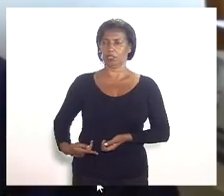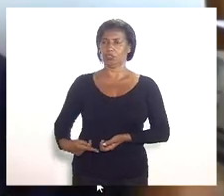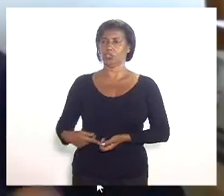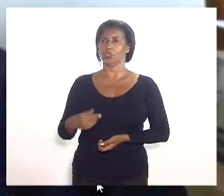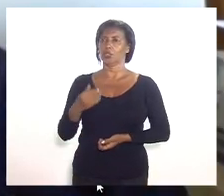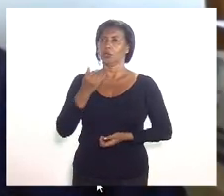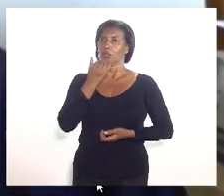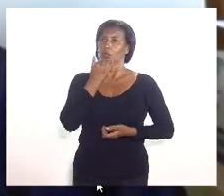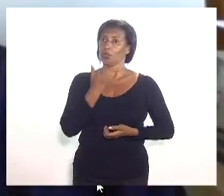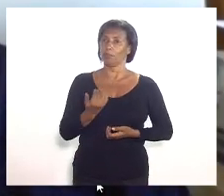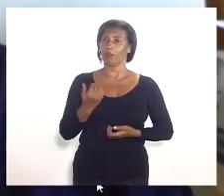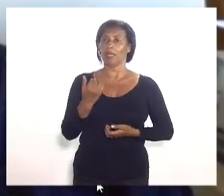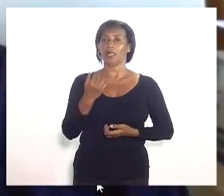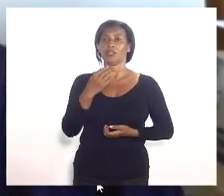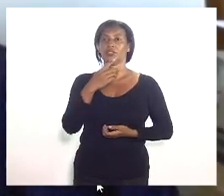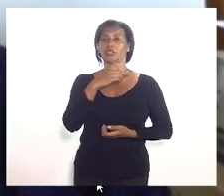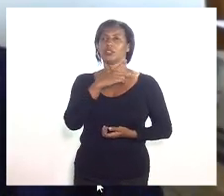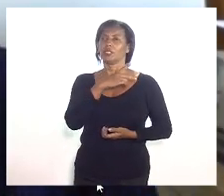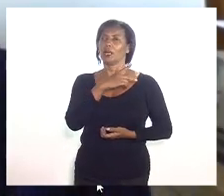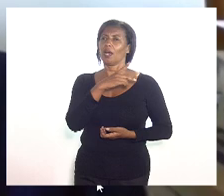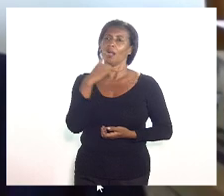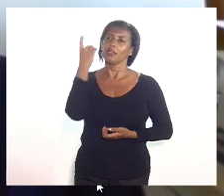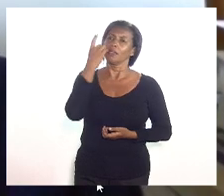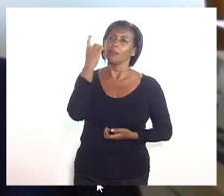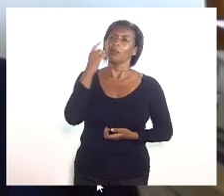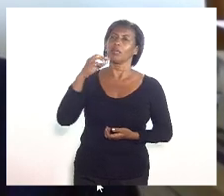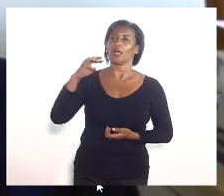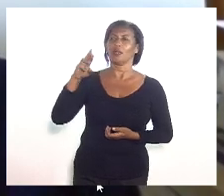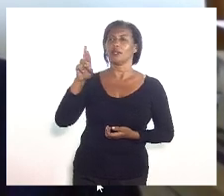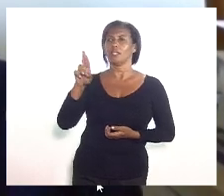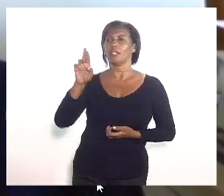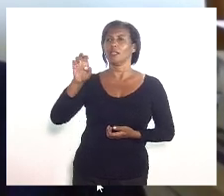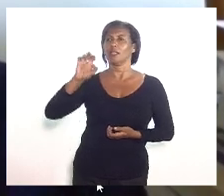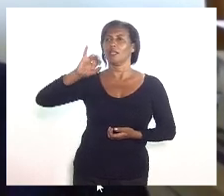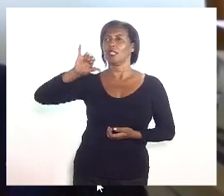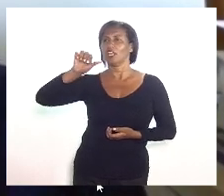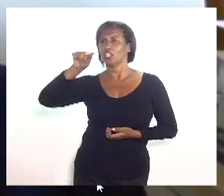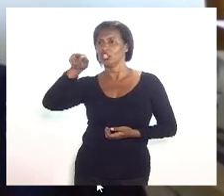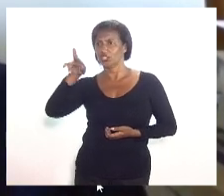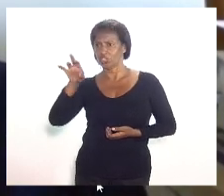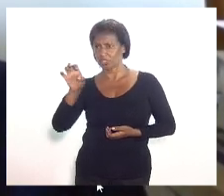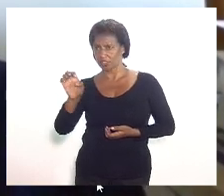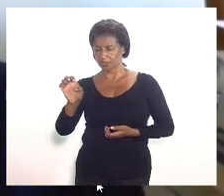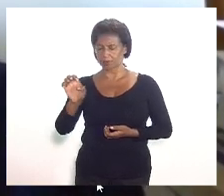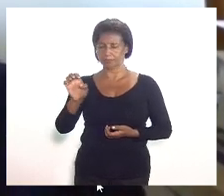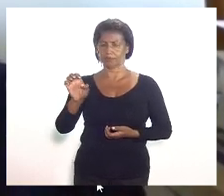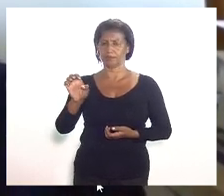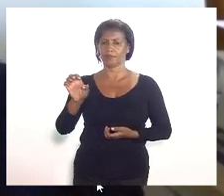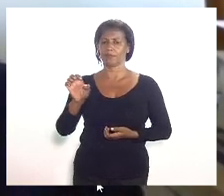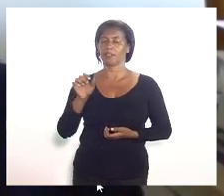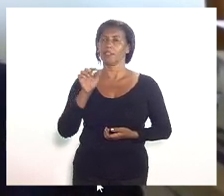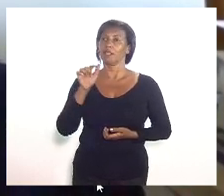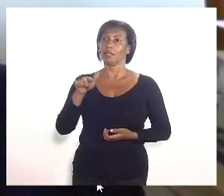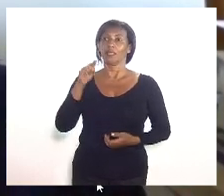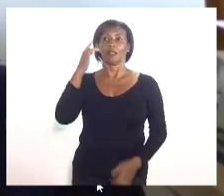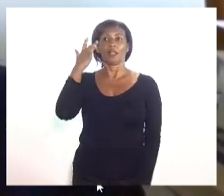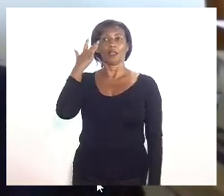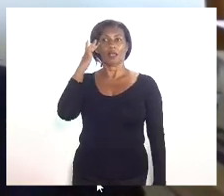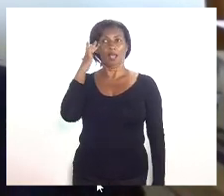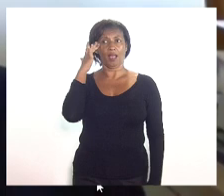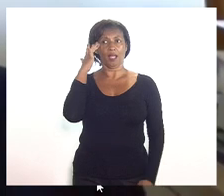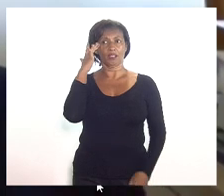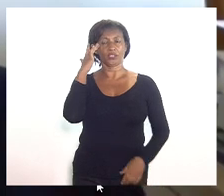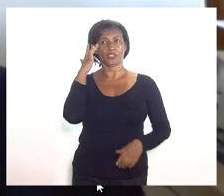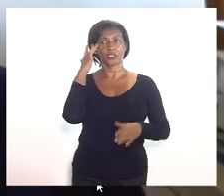especida, inclusive, pelo deputado Flávio Serafini, é que ela acha que no artigo